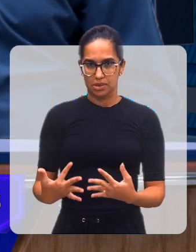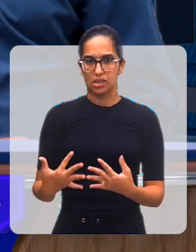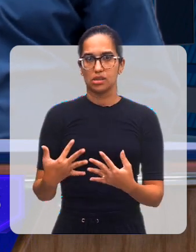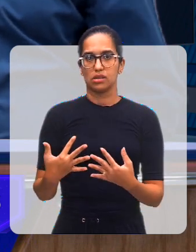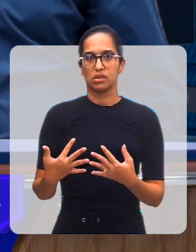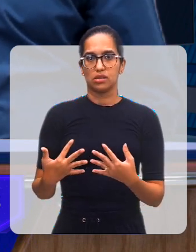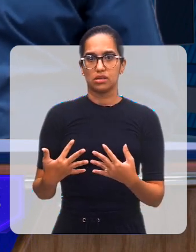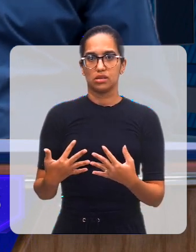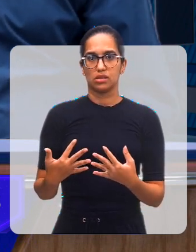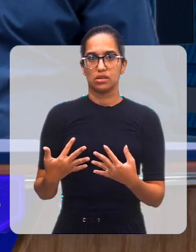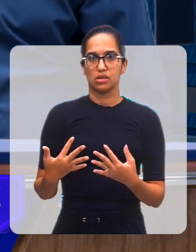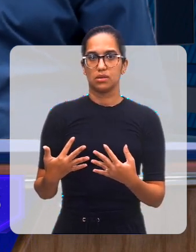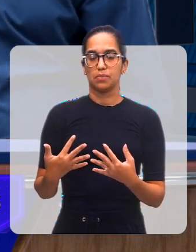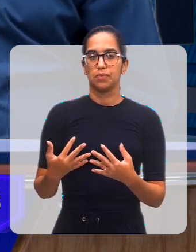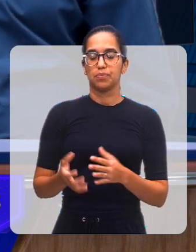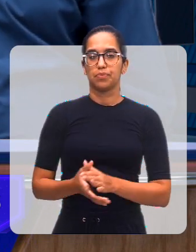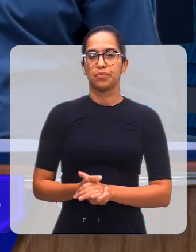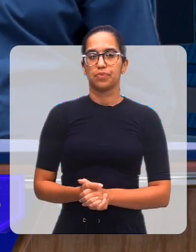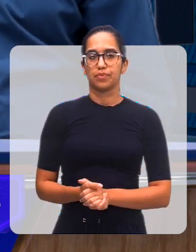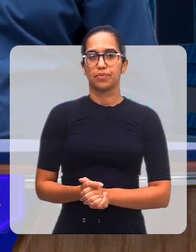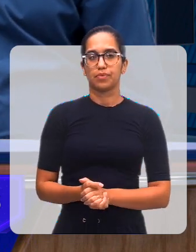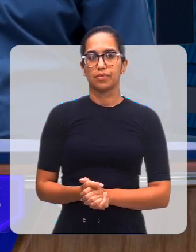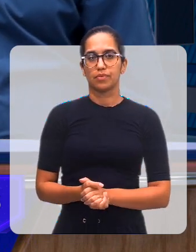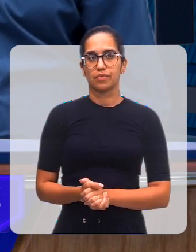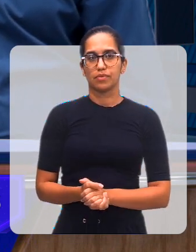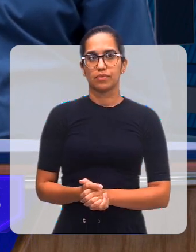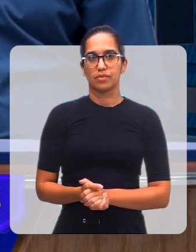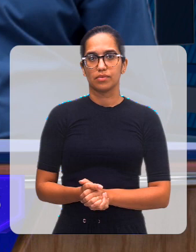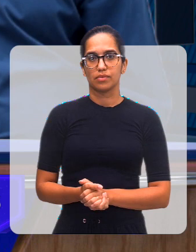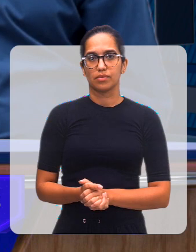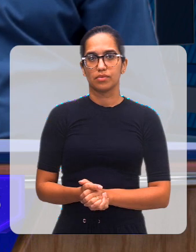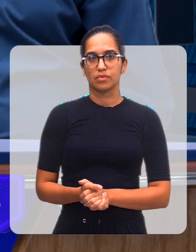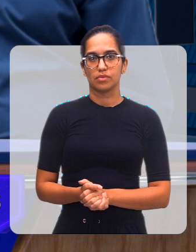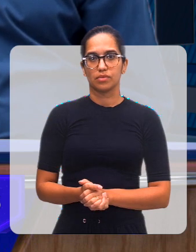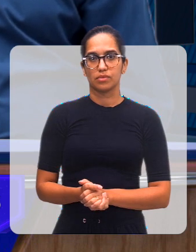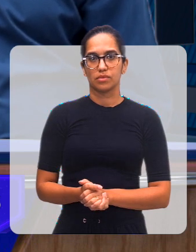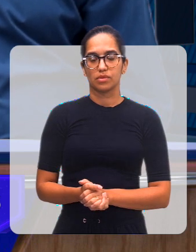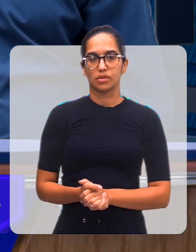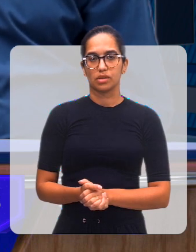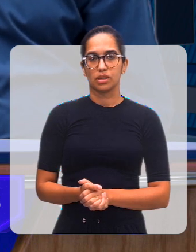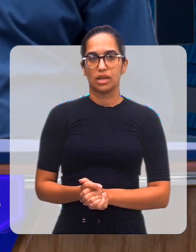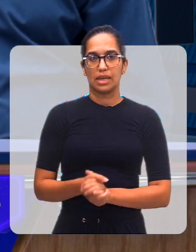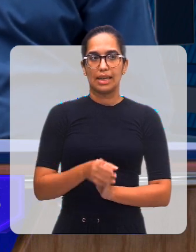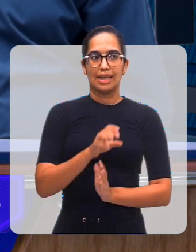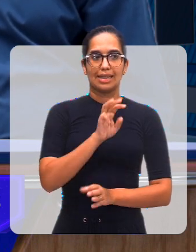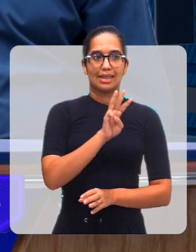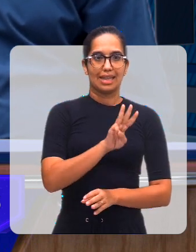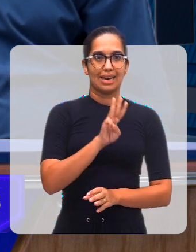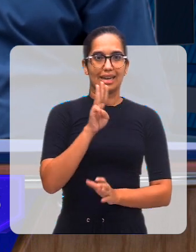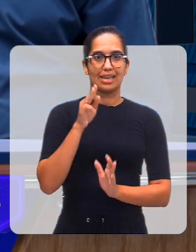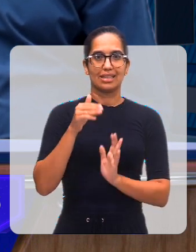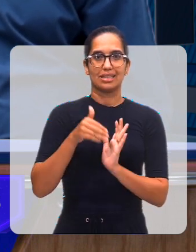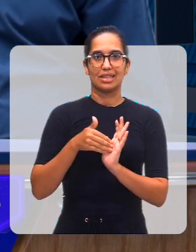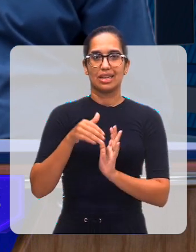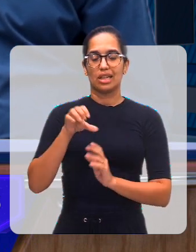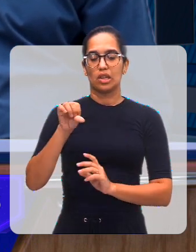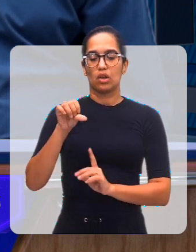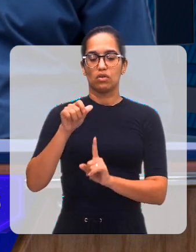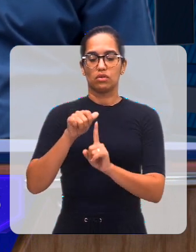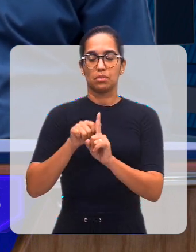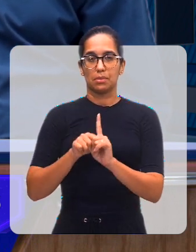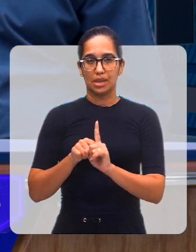produção, é de três a nove meses, é o